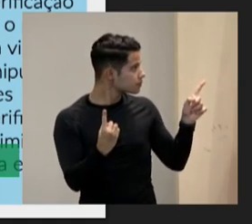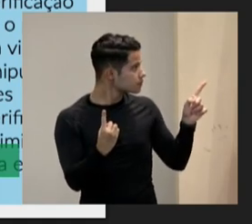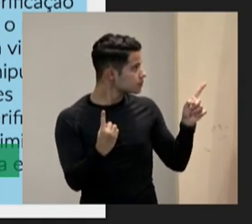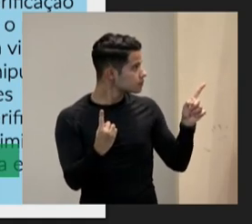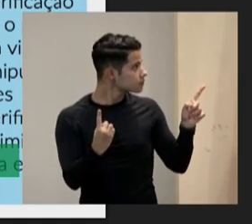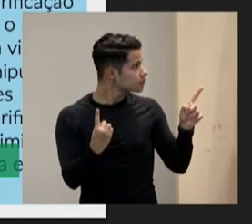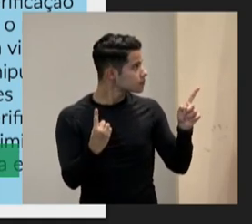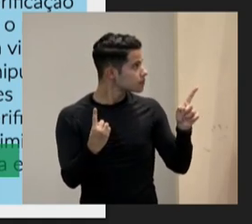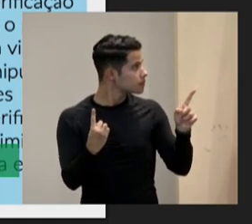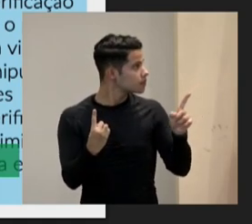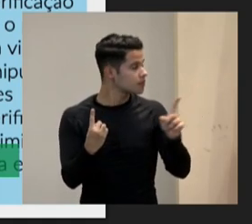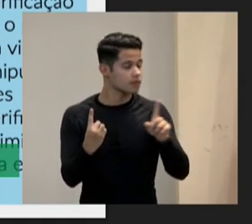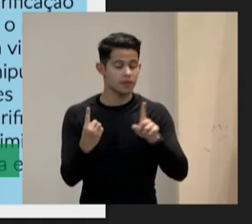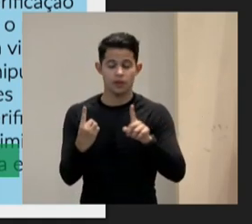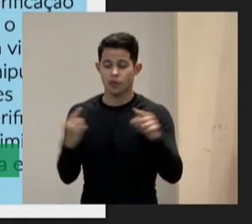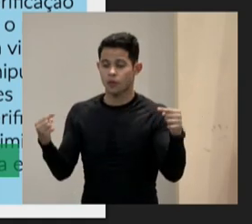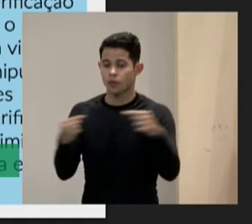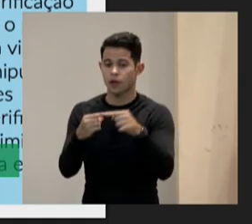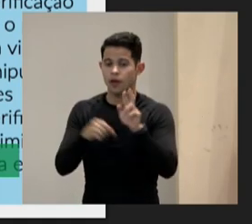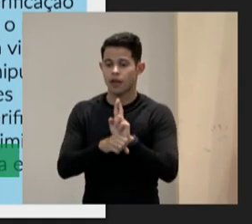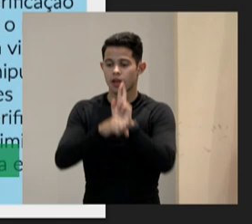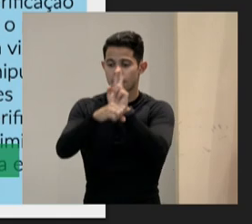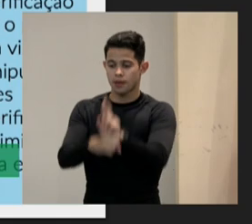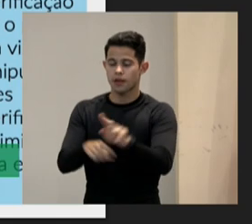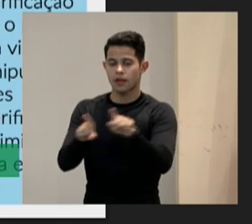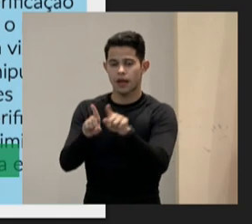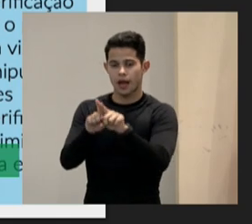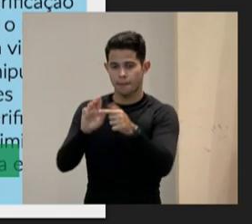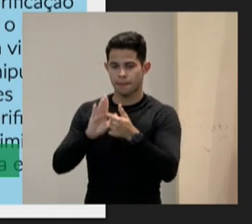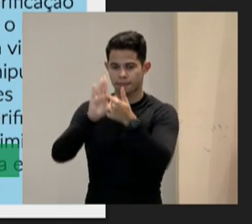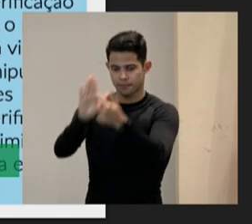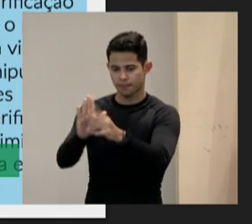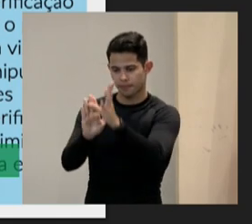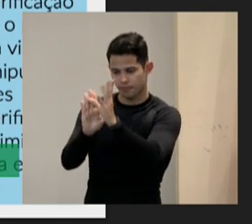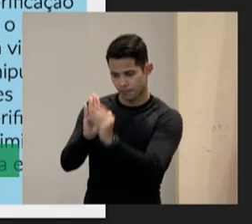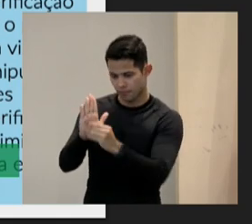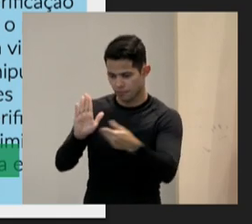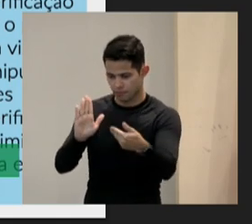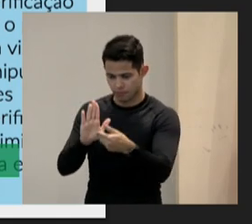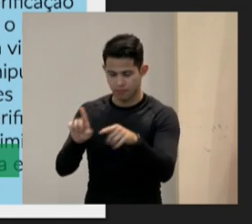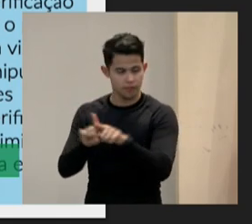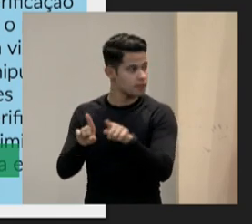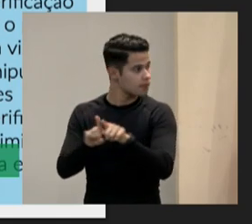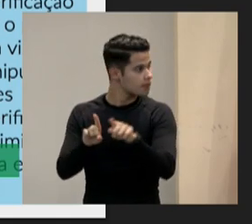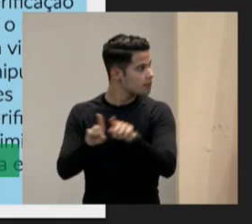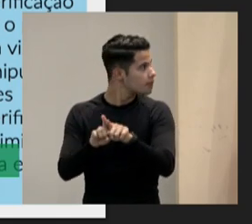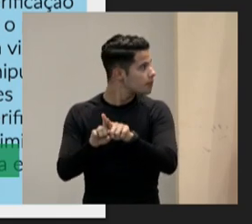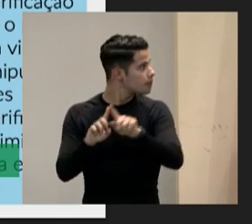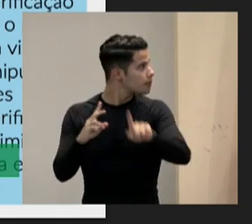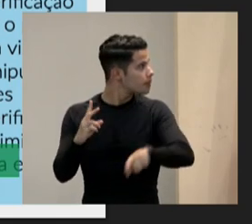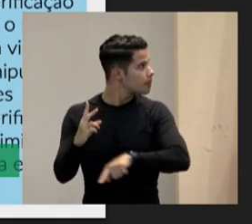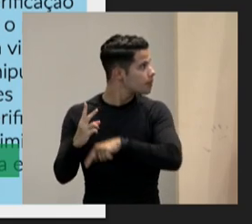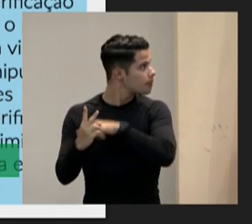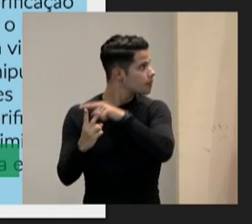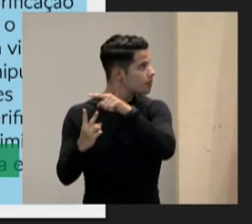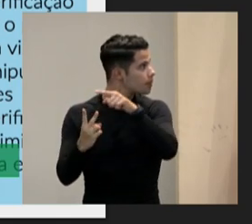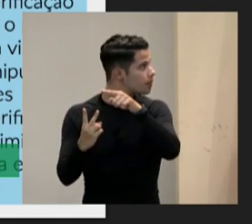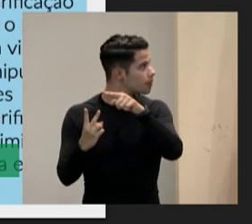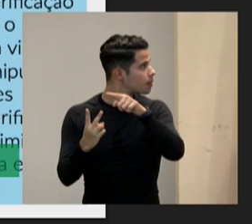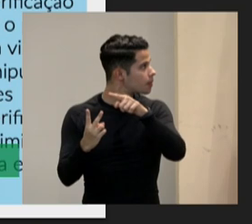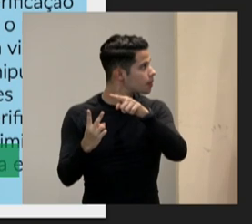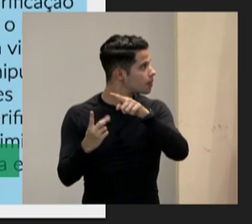representação de apresentação dos conteúdos que se divide por sua vez em três directrices uma